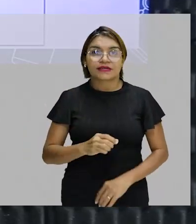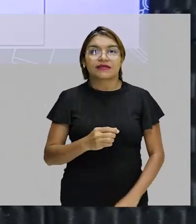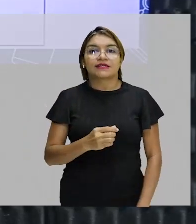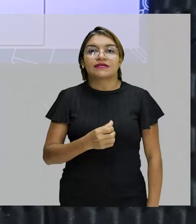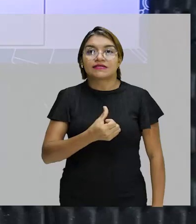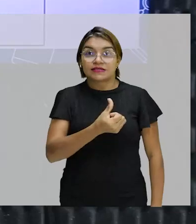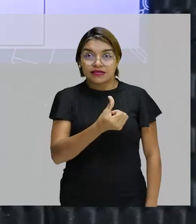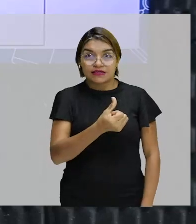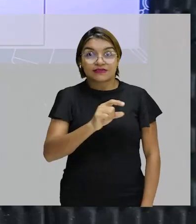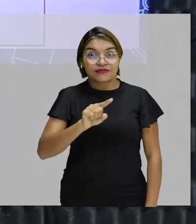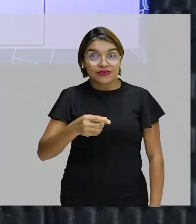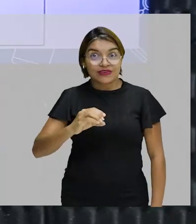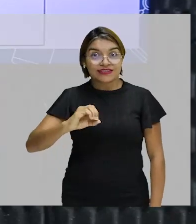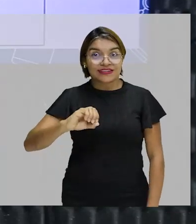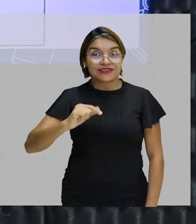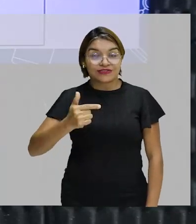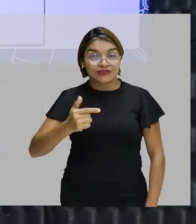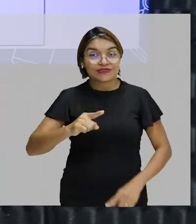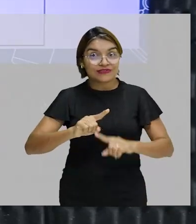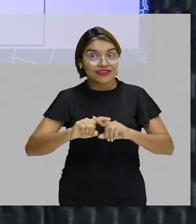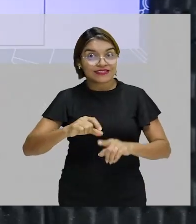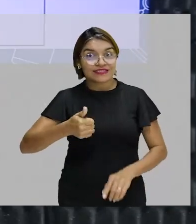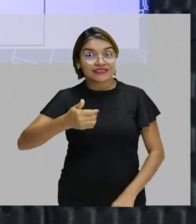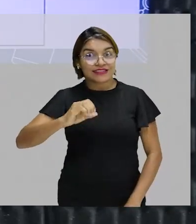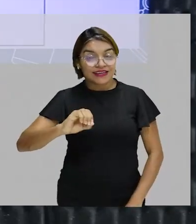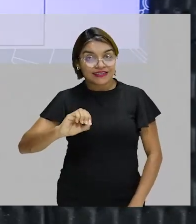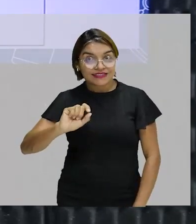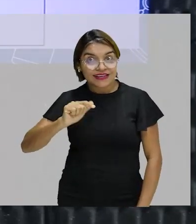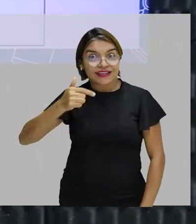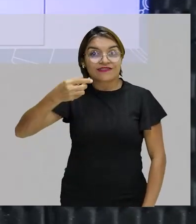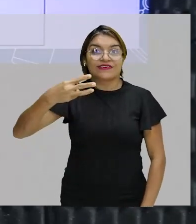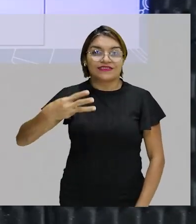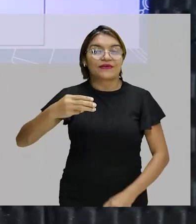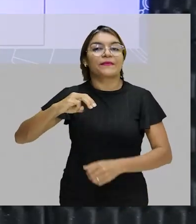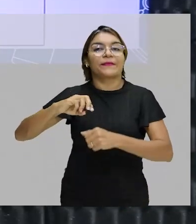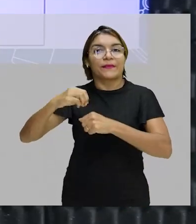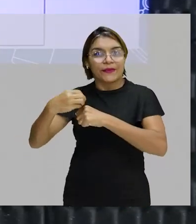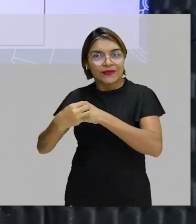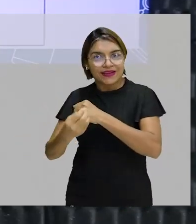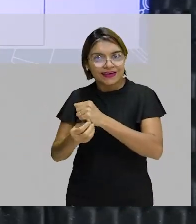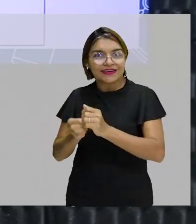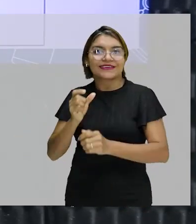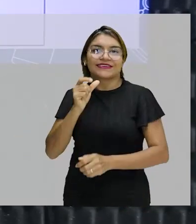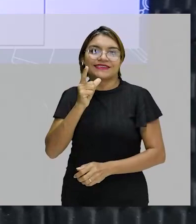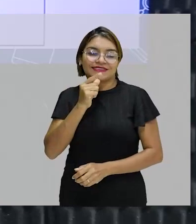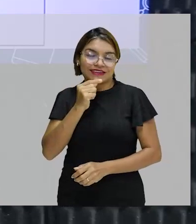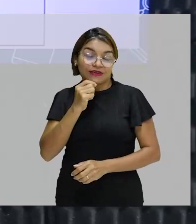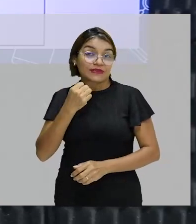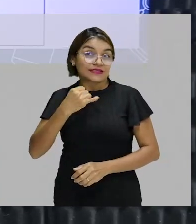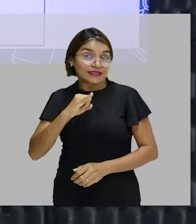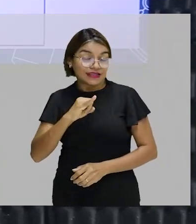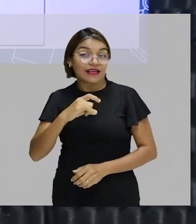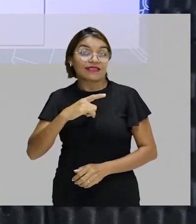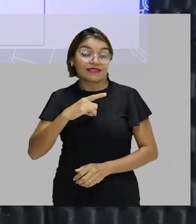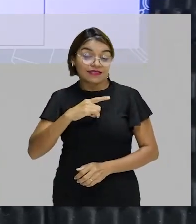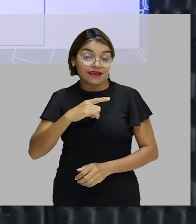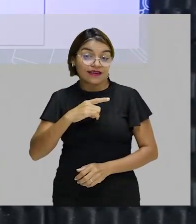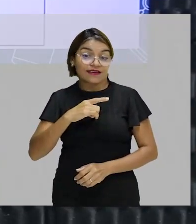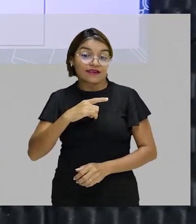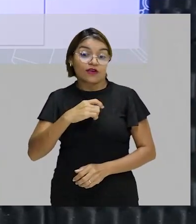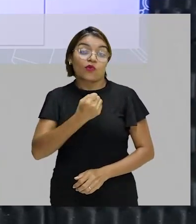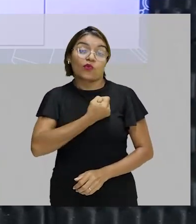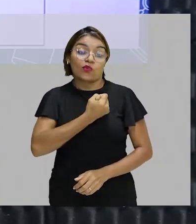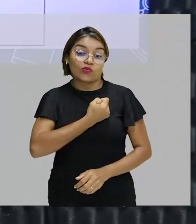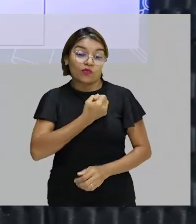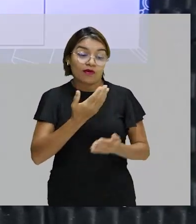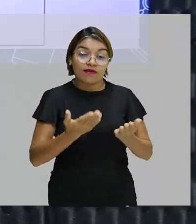,02 vezes 10 elevado a 23 moléculas de água. Se eu tenho essa quantidade, essa quantidade